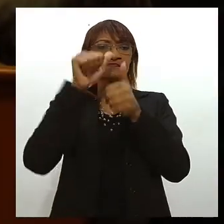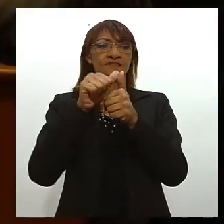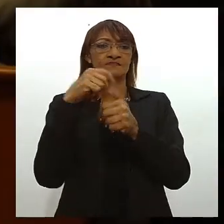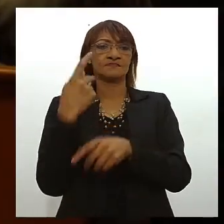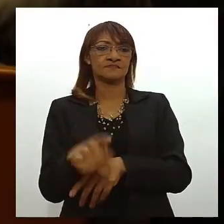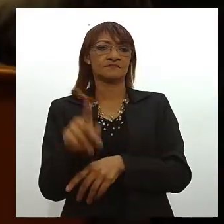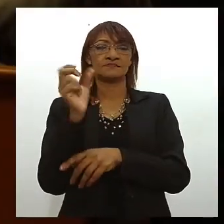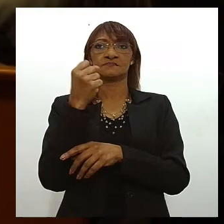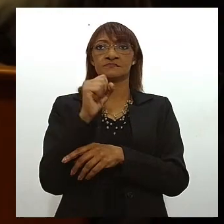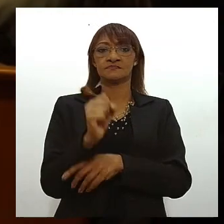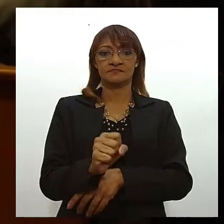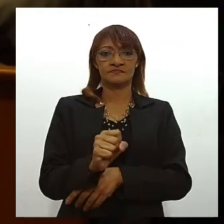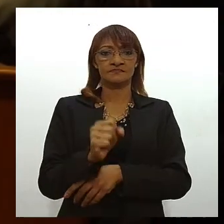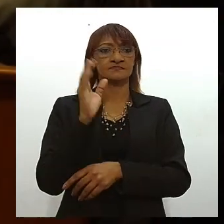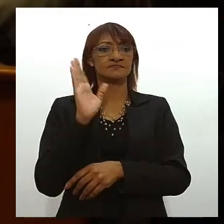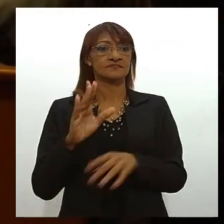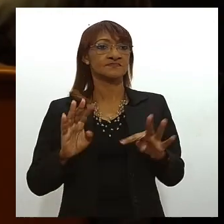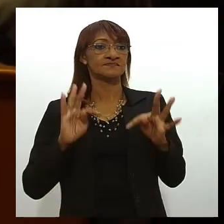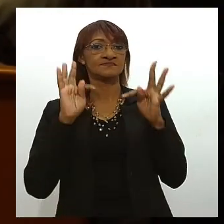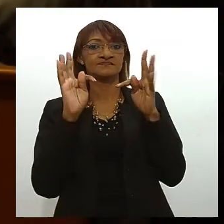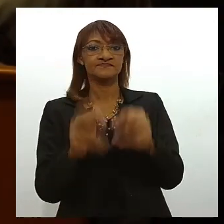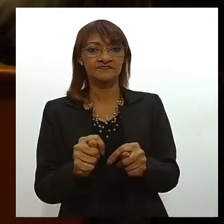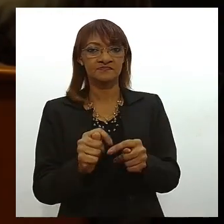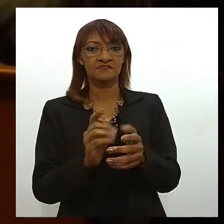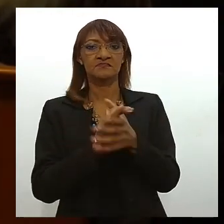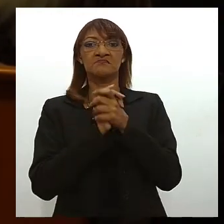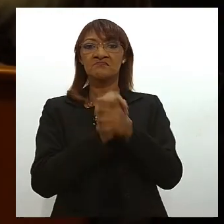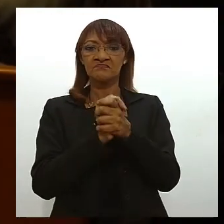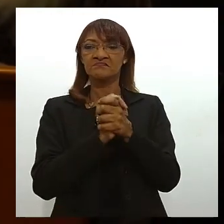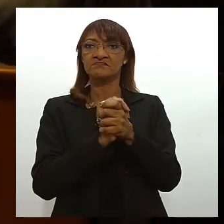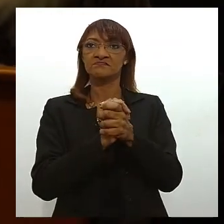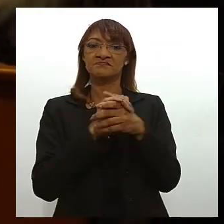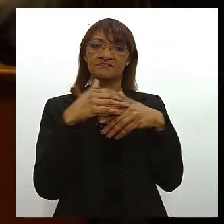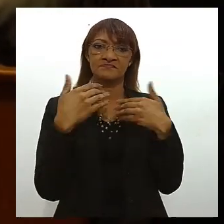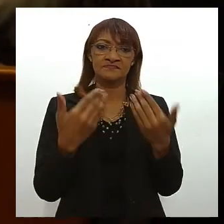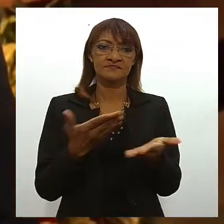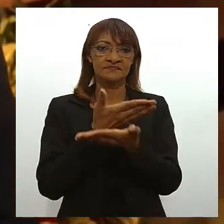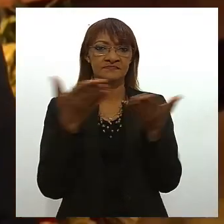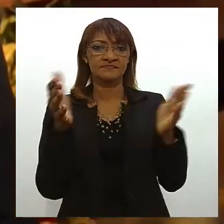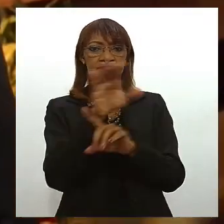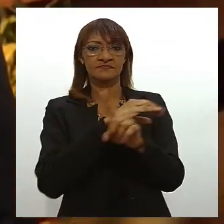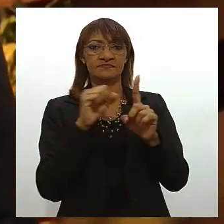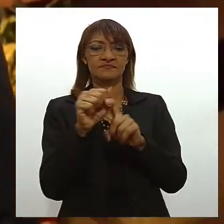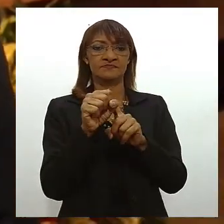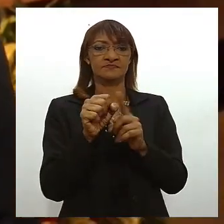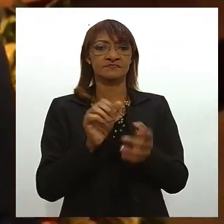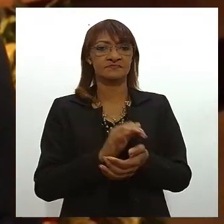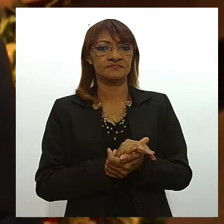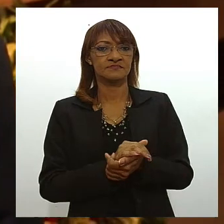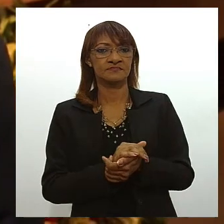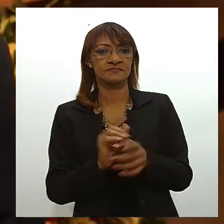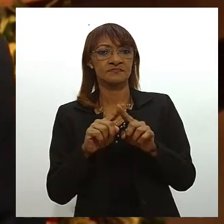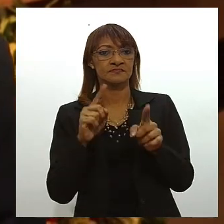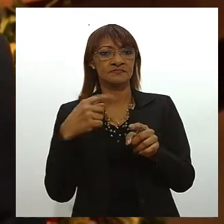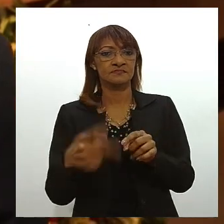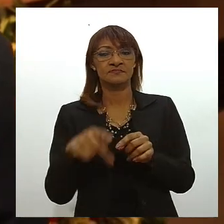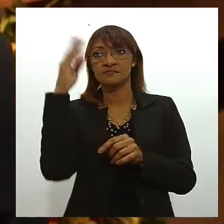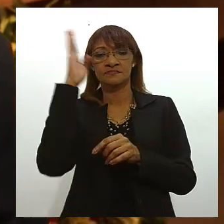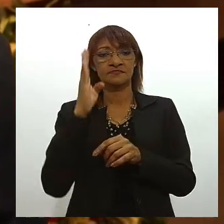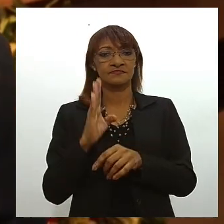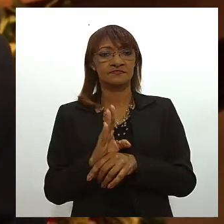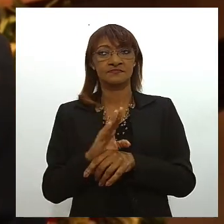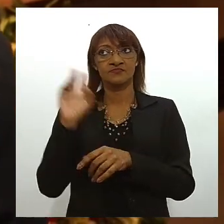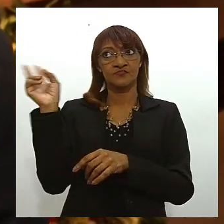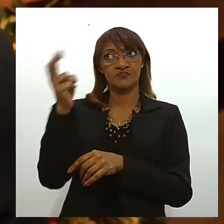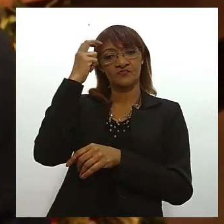chega sob aplauso de vários segmentos da sociedade sergipana infelizmente no Brasil não se tem tanta cultura do